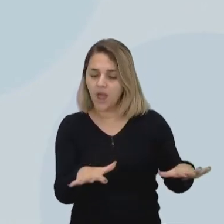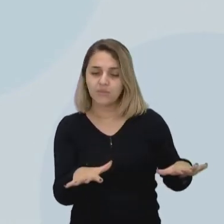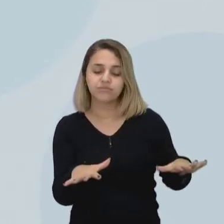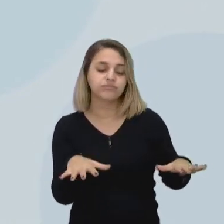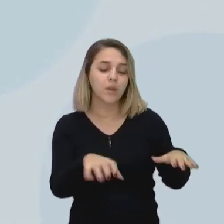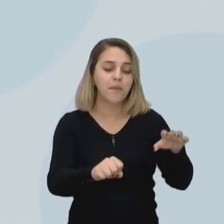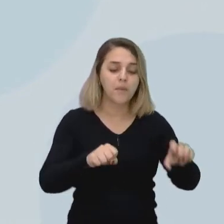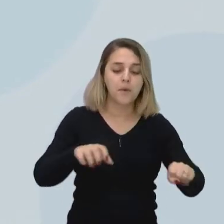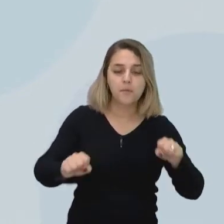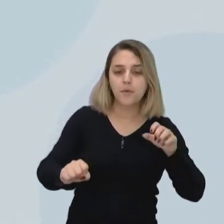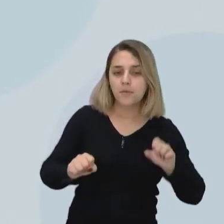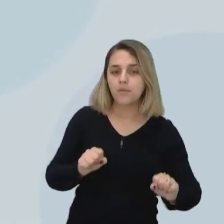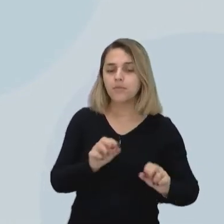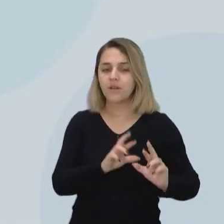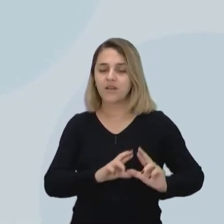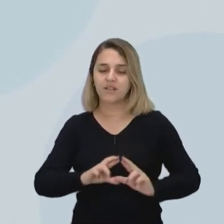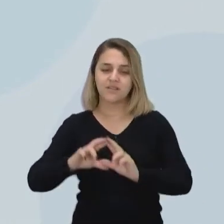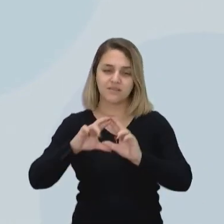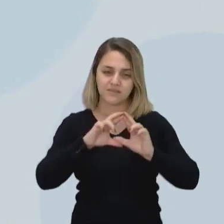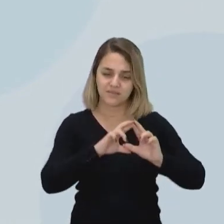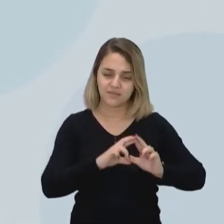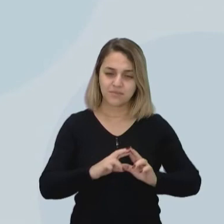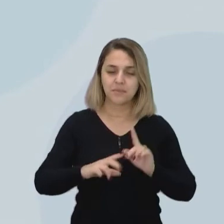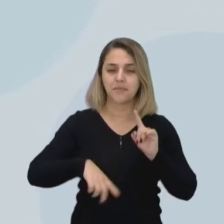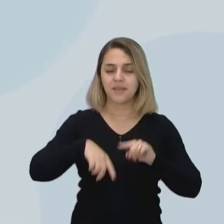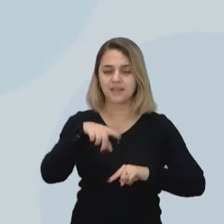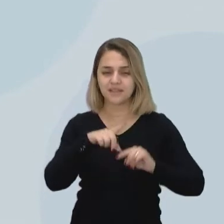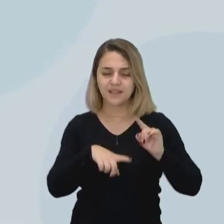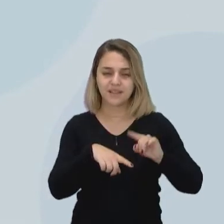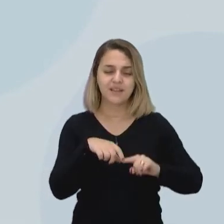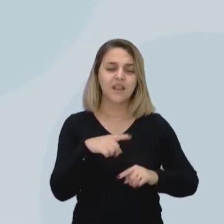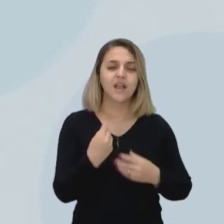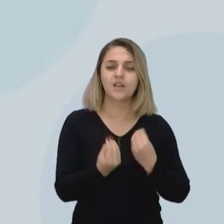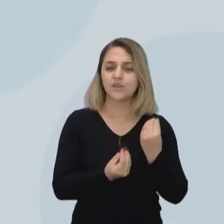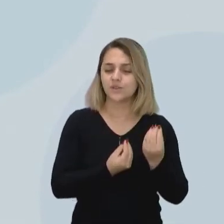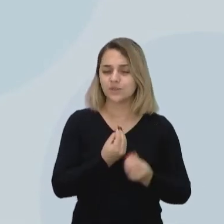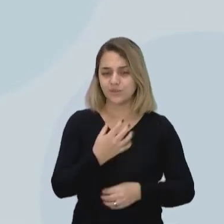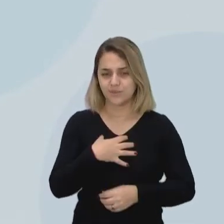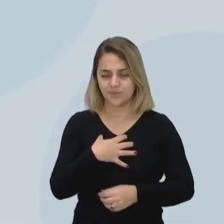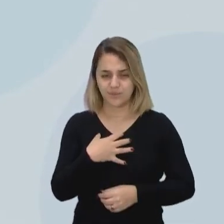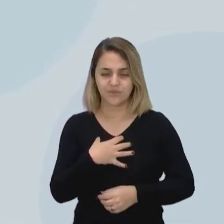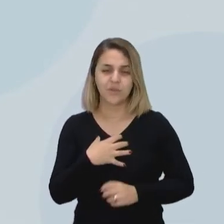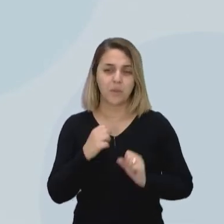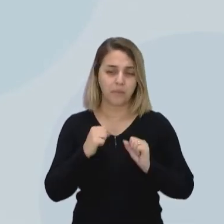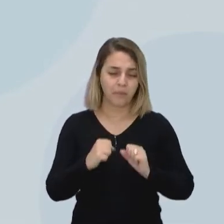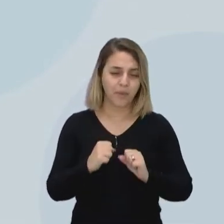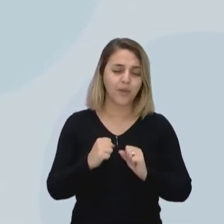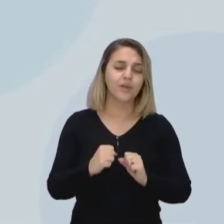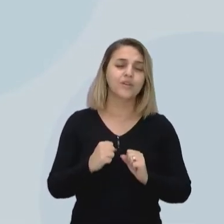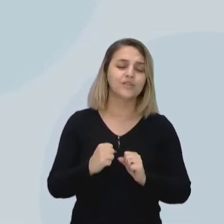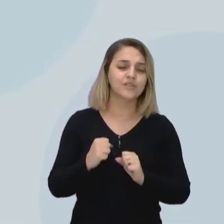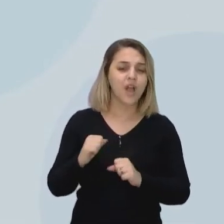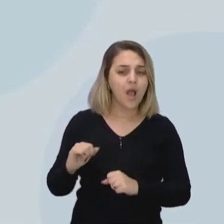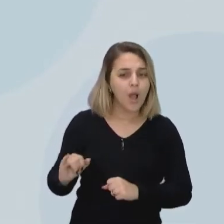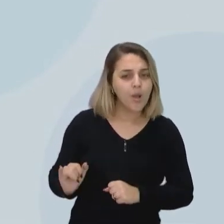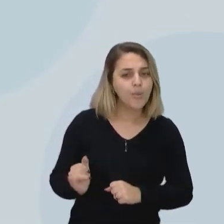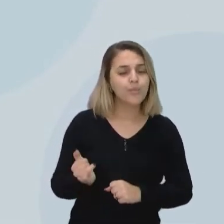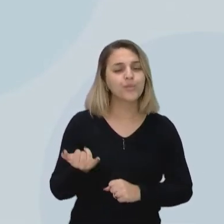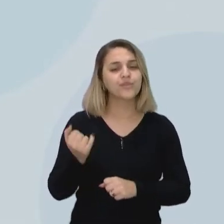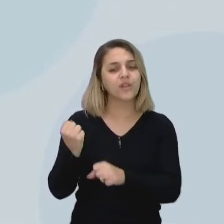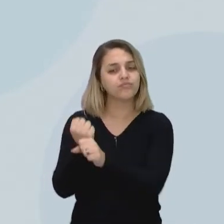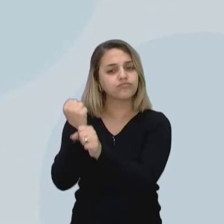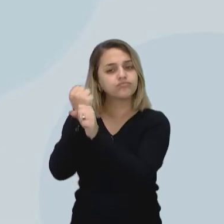forma que vai reutilizar esses materiais para poder reutilizar para fazer o